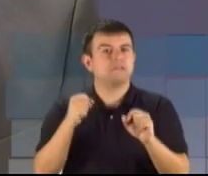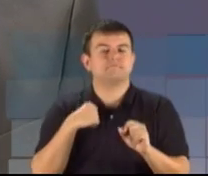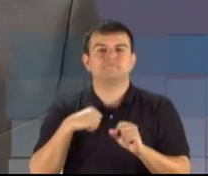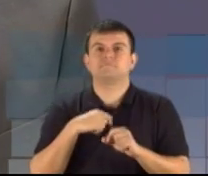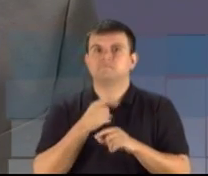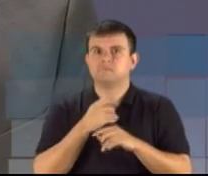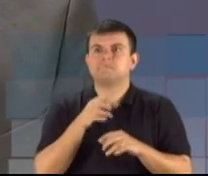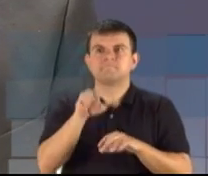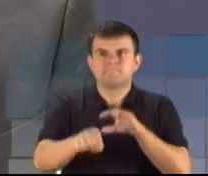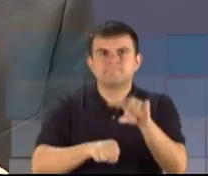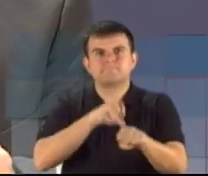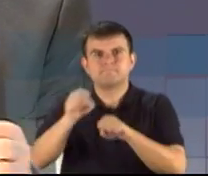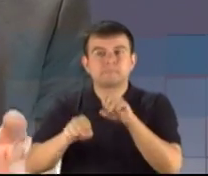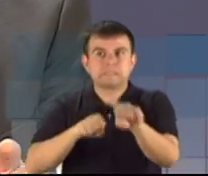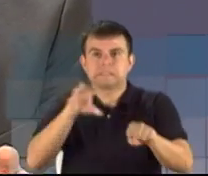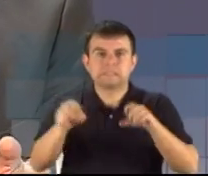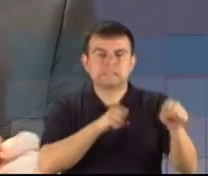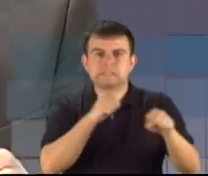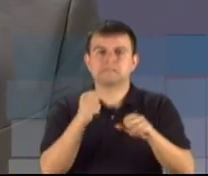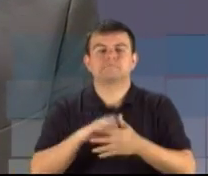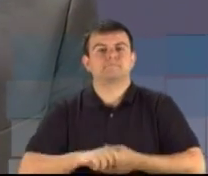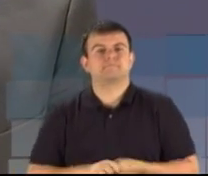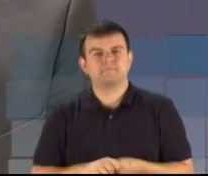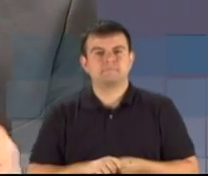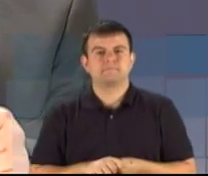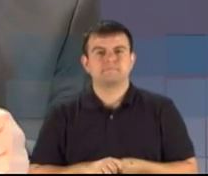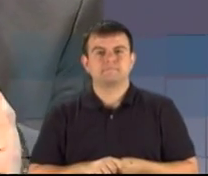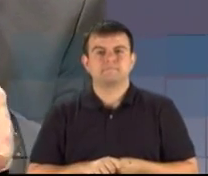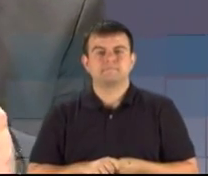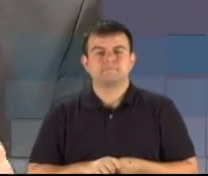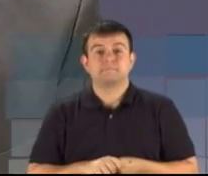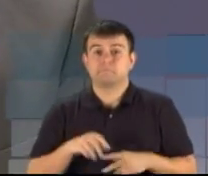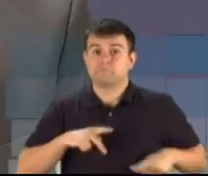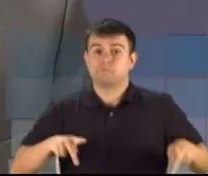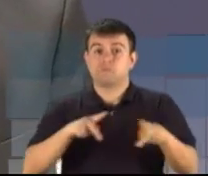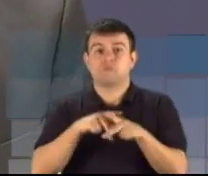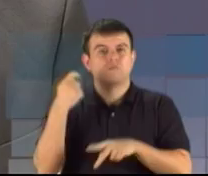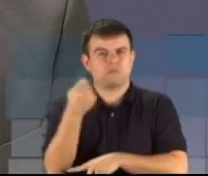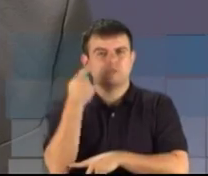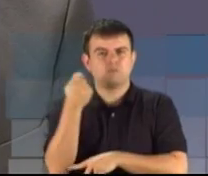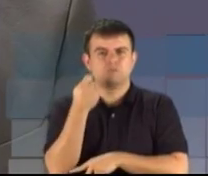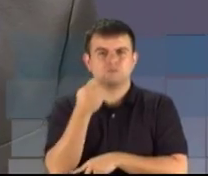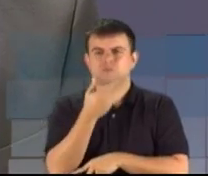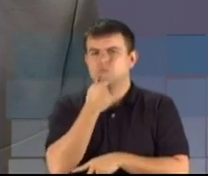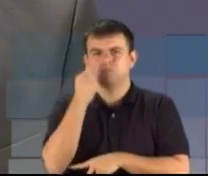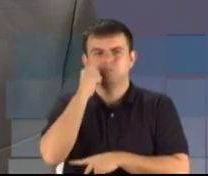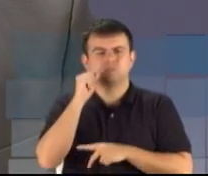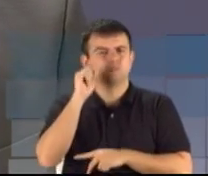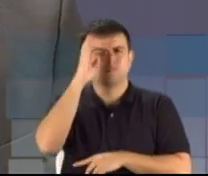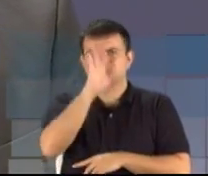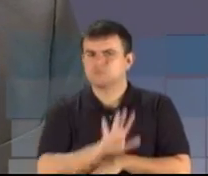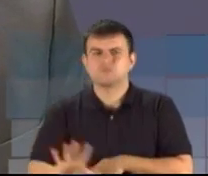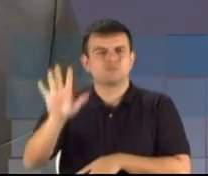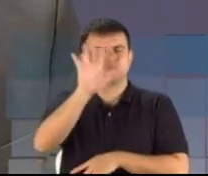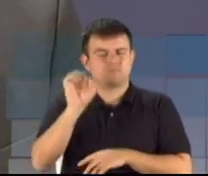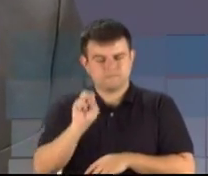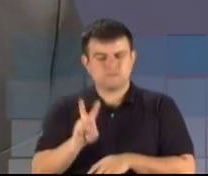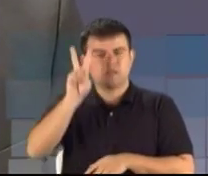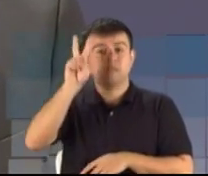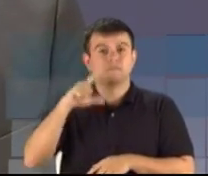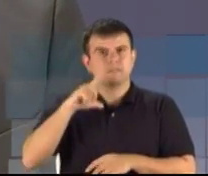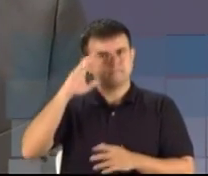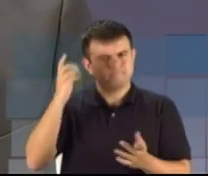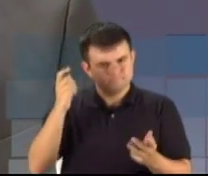máfia do superfaturamento. Povo gaúcho, gaúchos e gaúchas de valor, apostem no novo, na